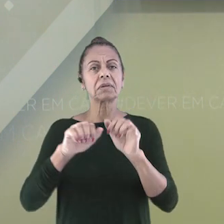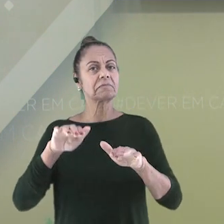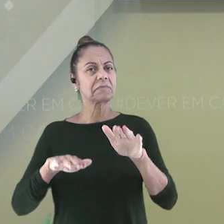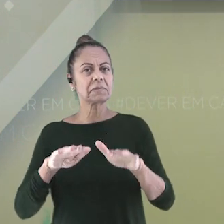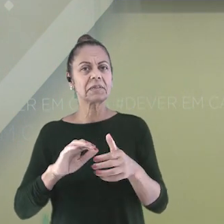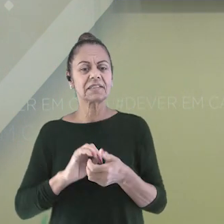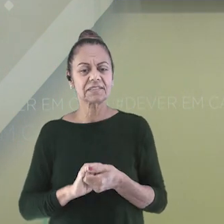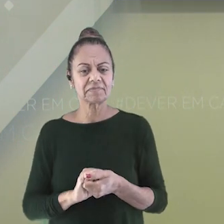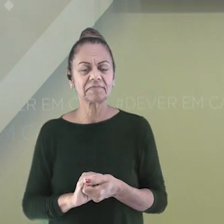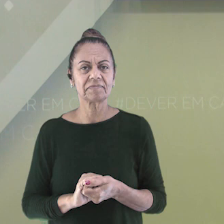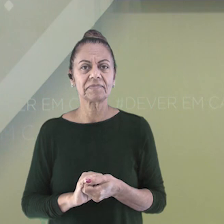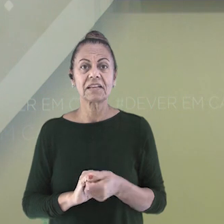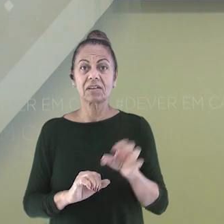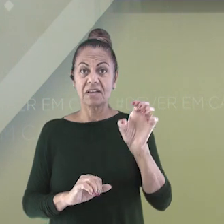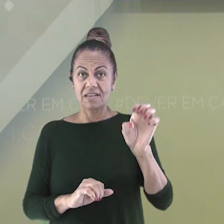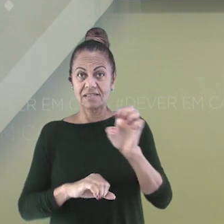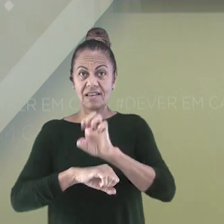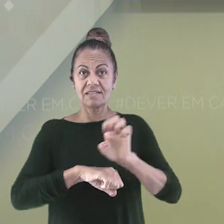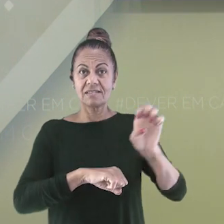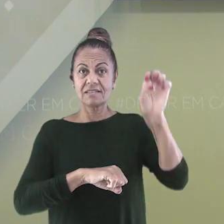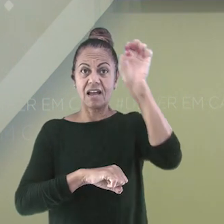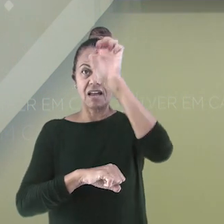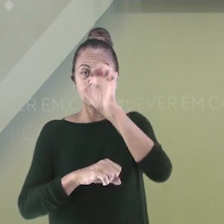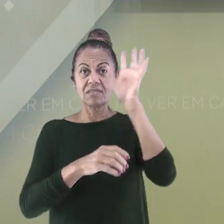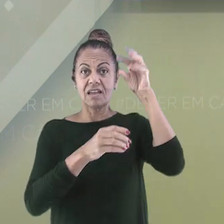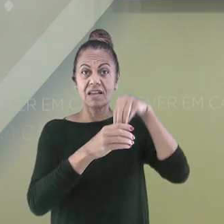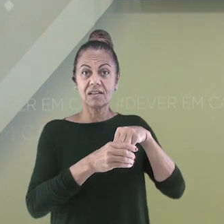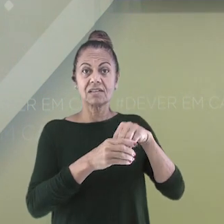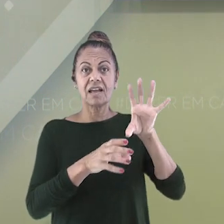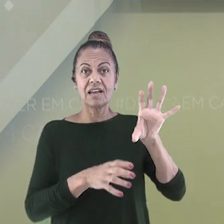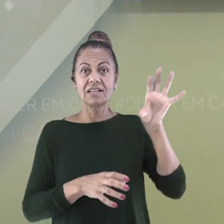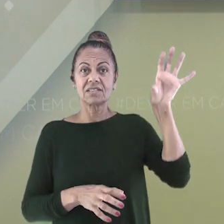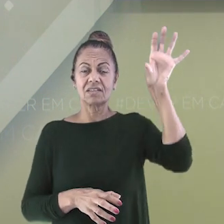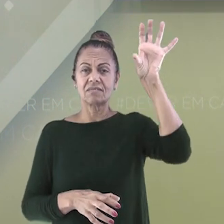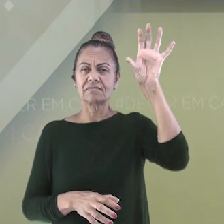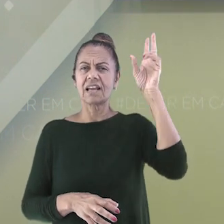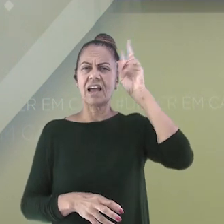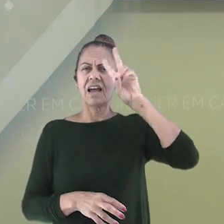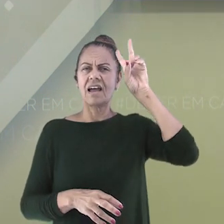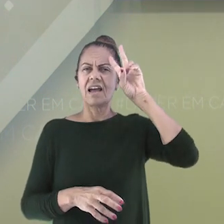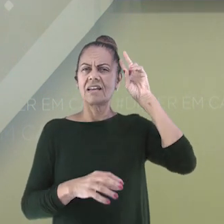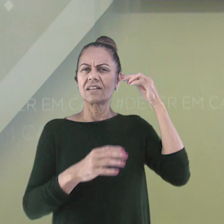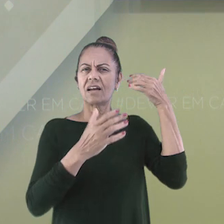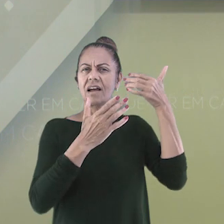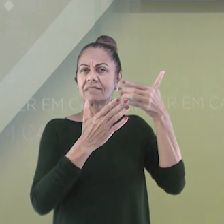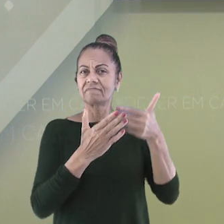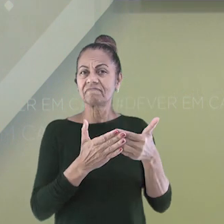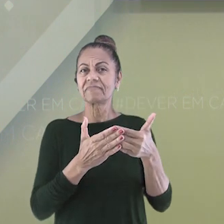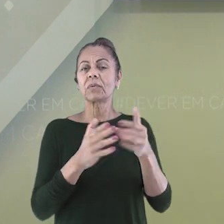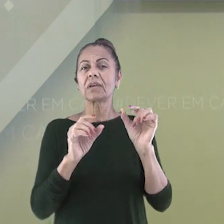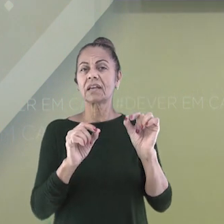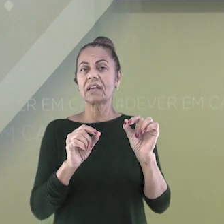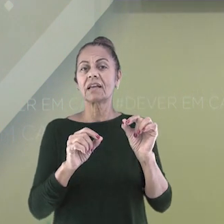agrupamento de estados em regiões tem muita história, que vão de elementos naturais